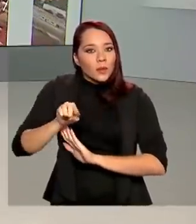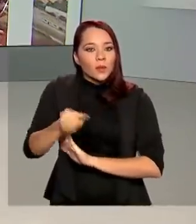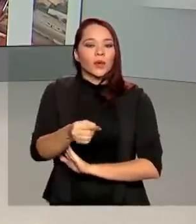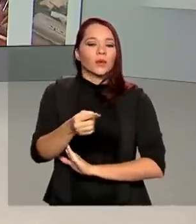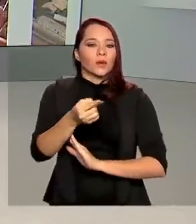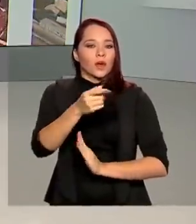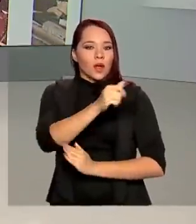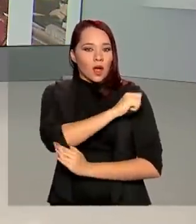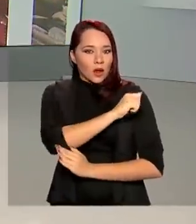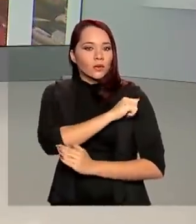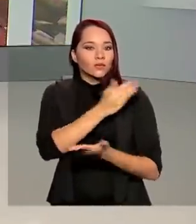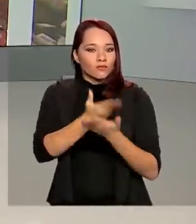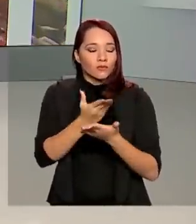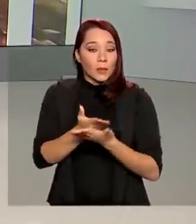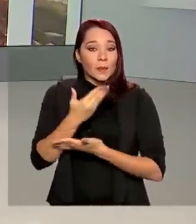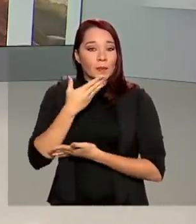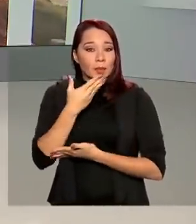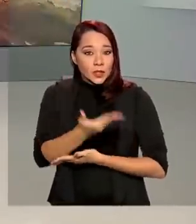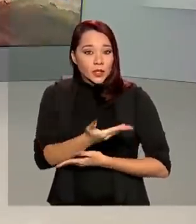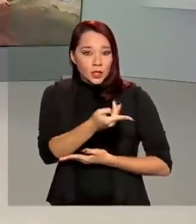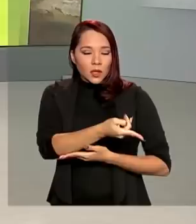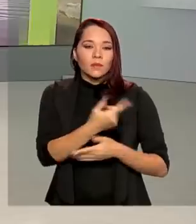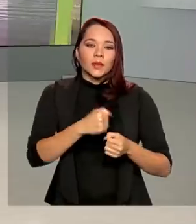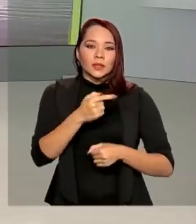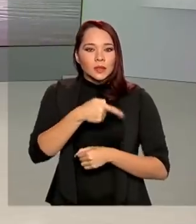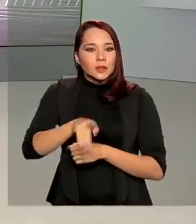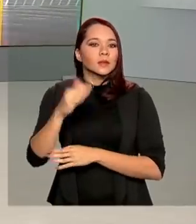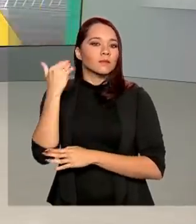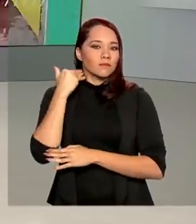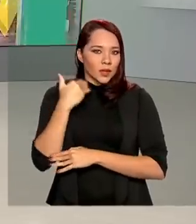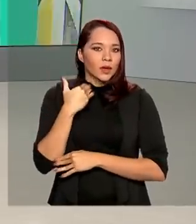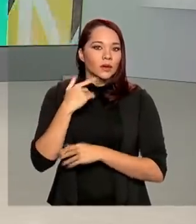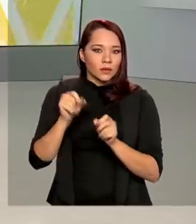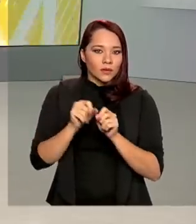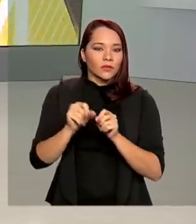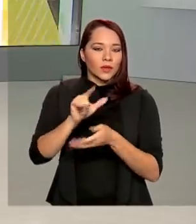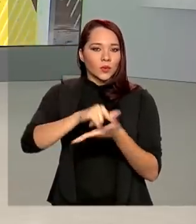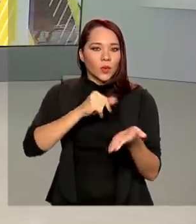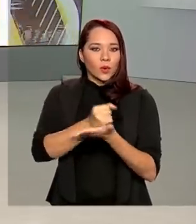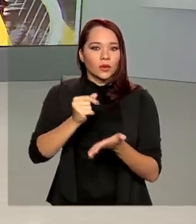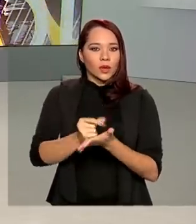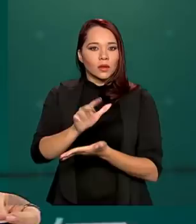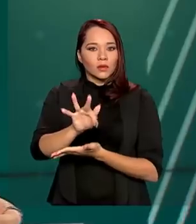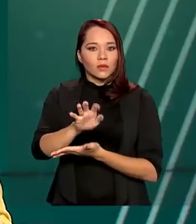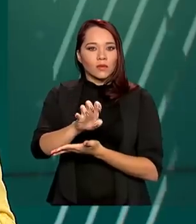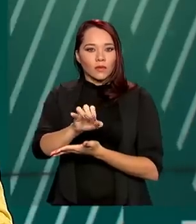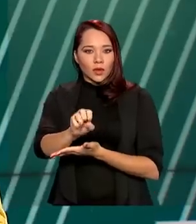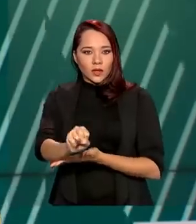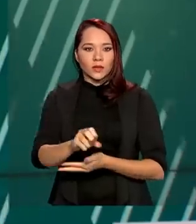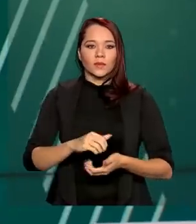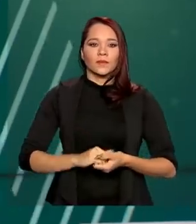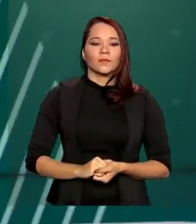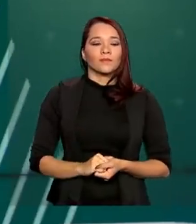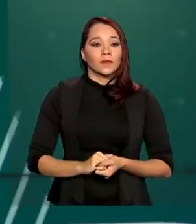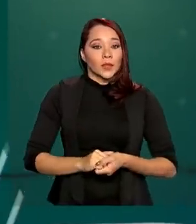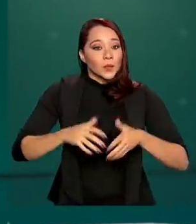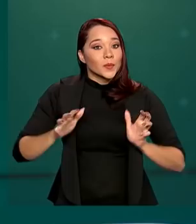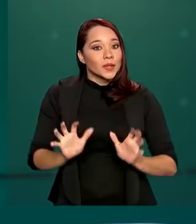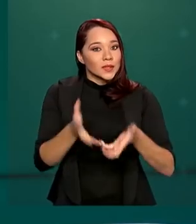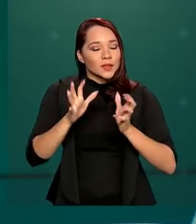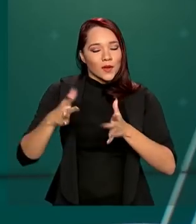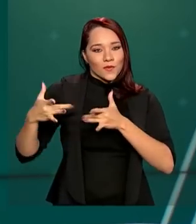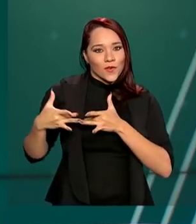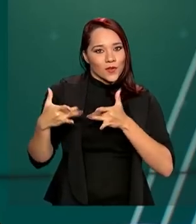Para pedir o benefício, os interessados devem buscar os bancos onde fizeram o contrato do FIES. Para incentivar o